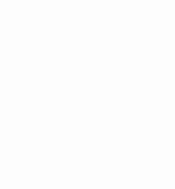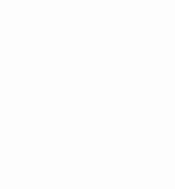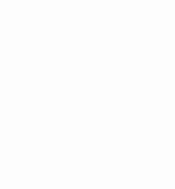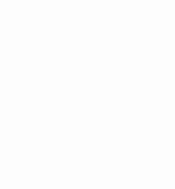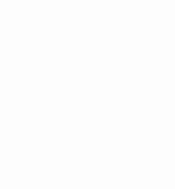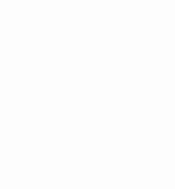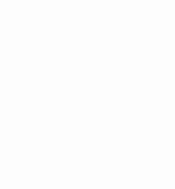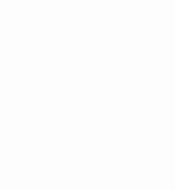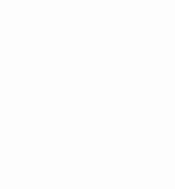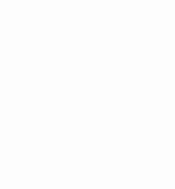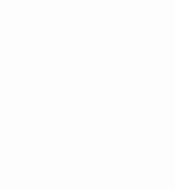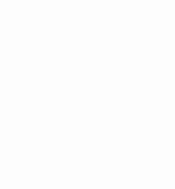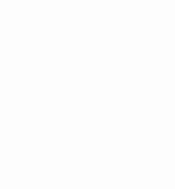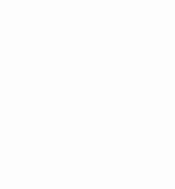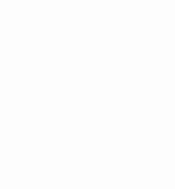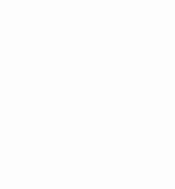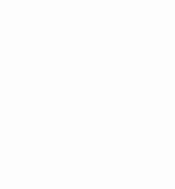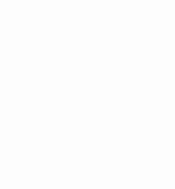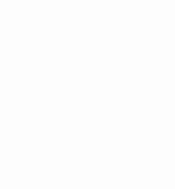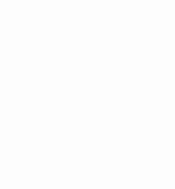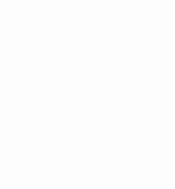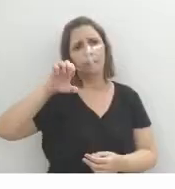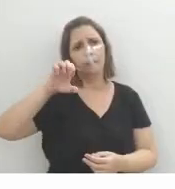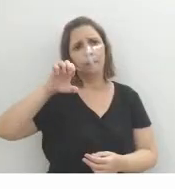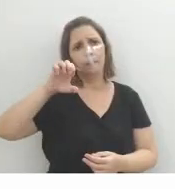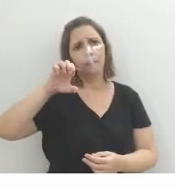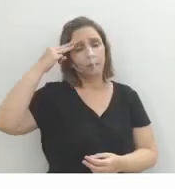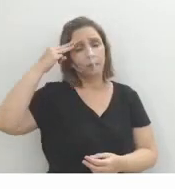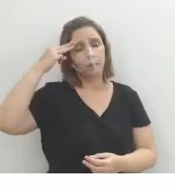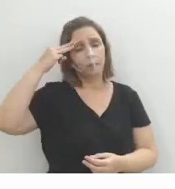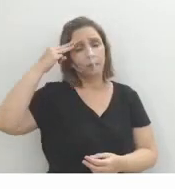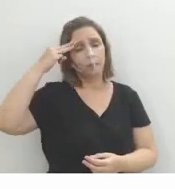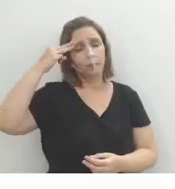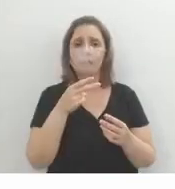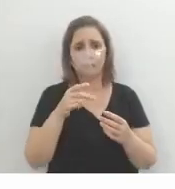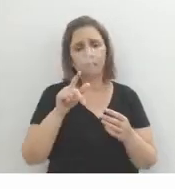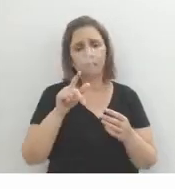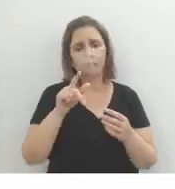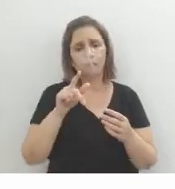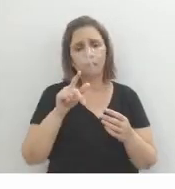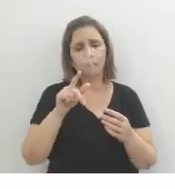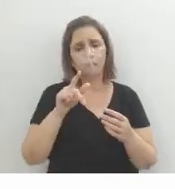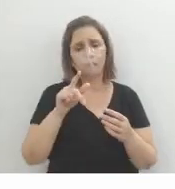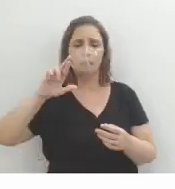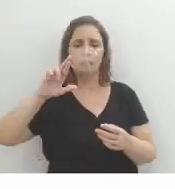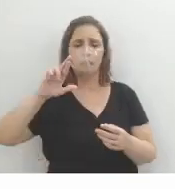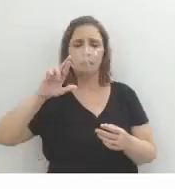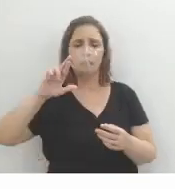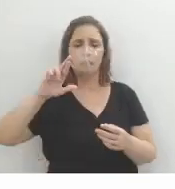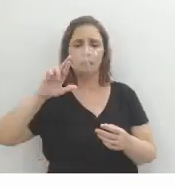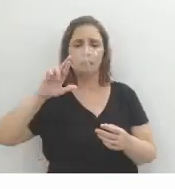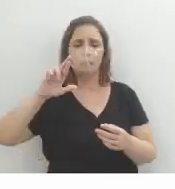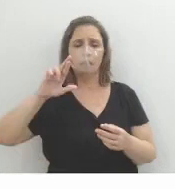de Memórias Póstumas, a gente tem lembrar o seguinte, duas coisas são importantes. Primeiro, né? Então, não é porque